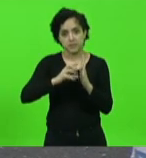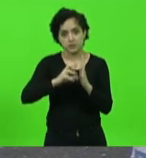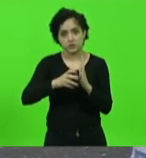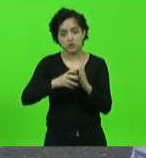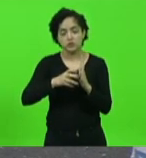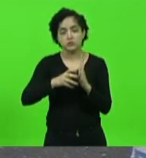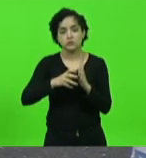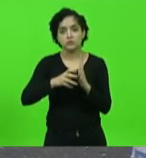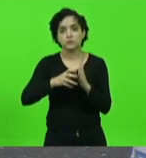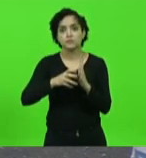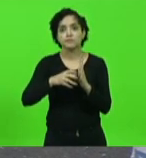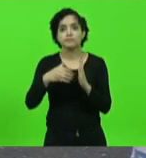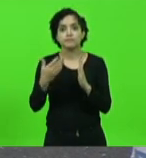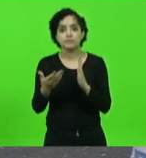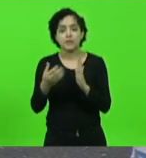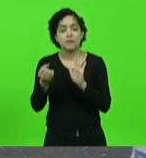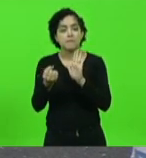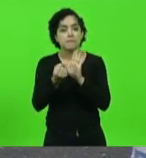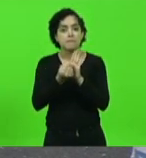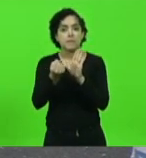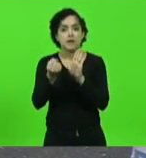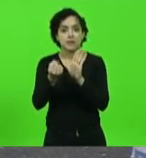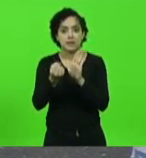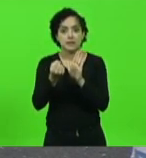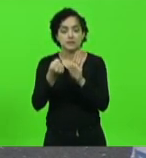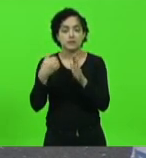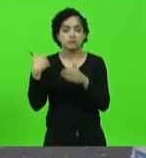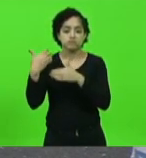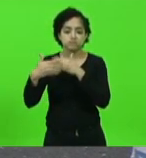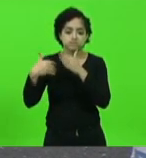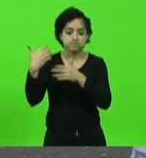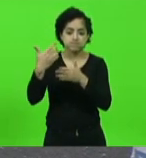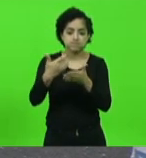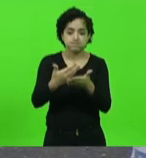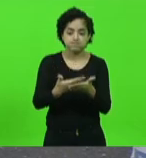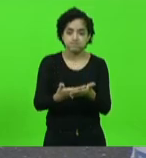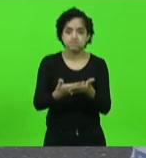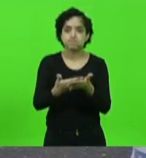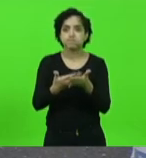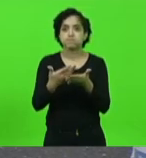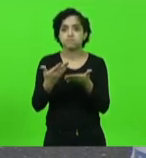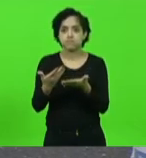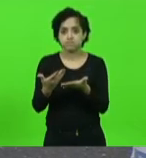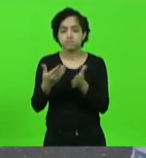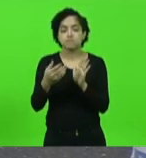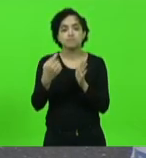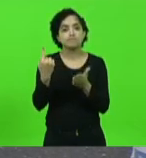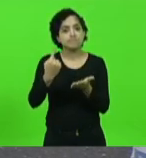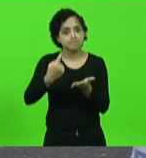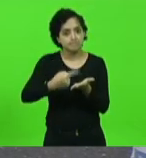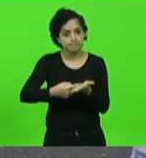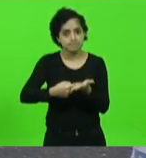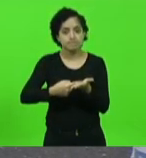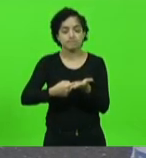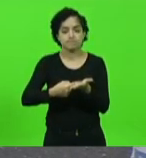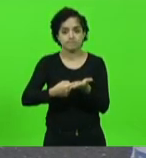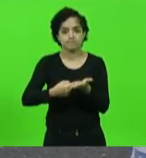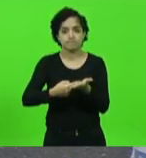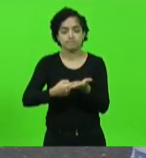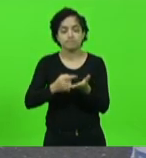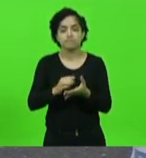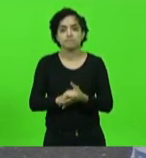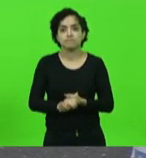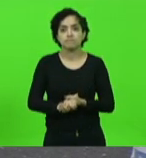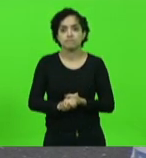sido marcadas desde o início um comprometimento muito grande em relação